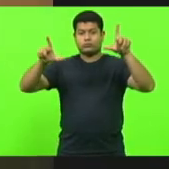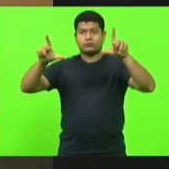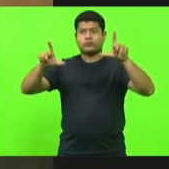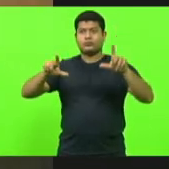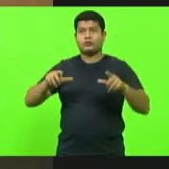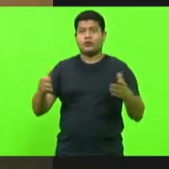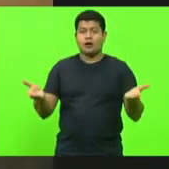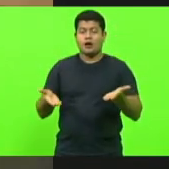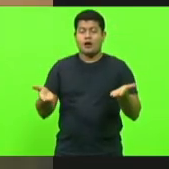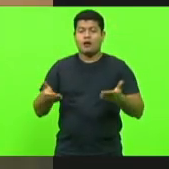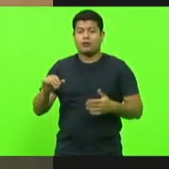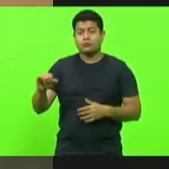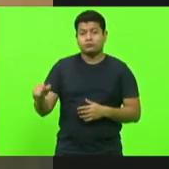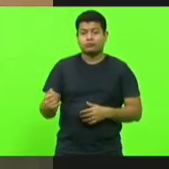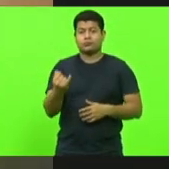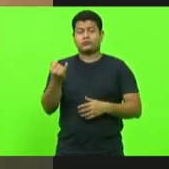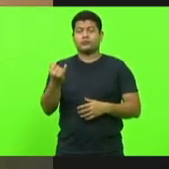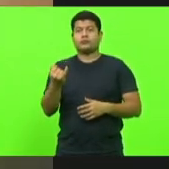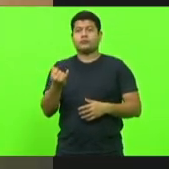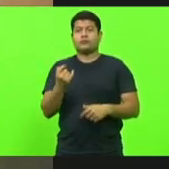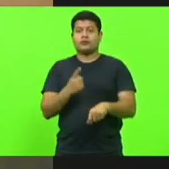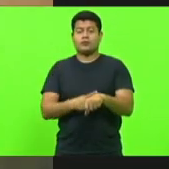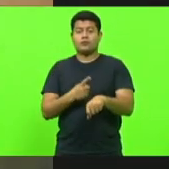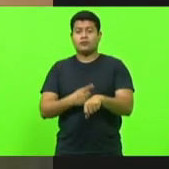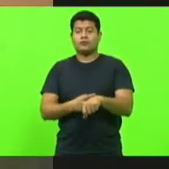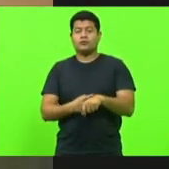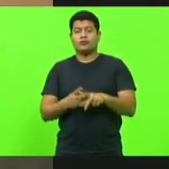esse momento também até na mesma linha